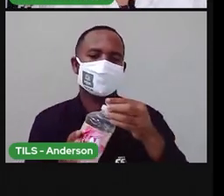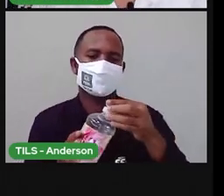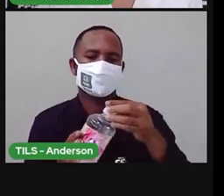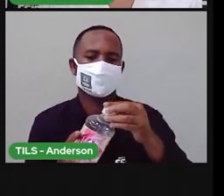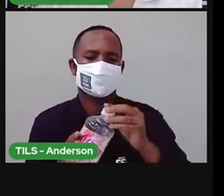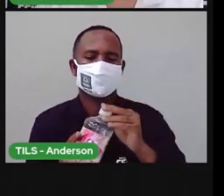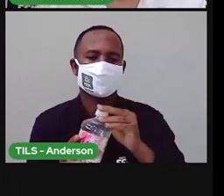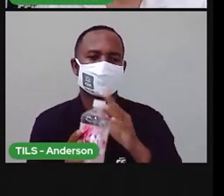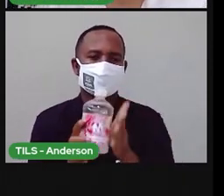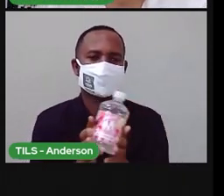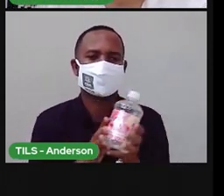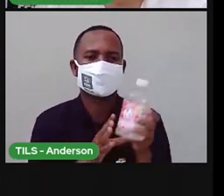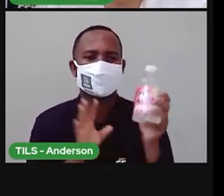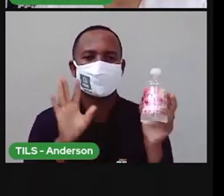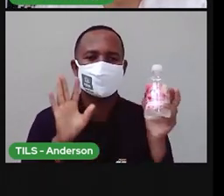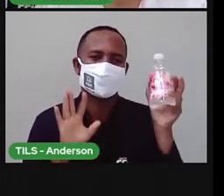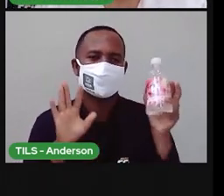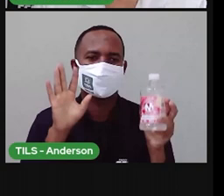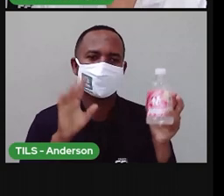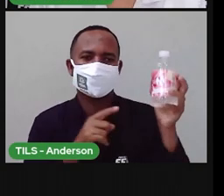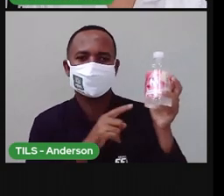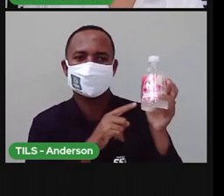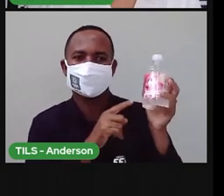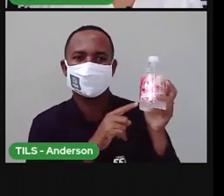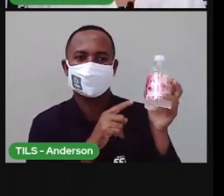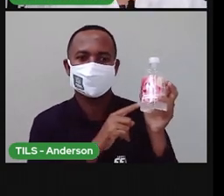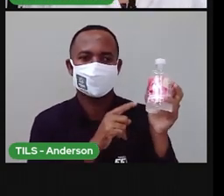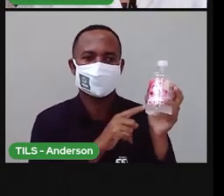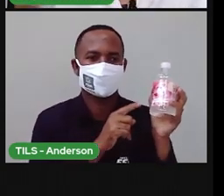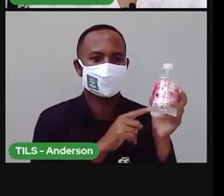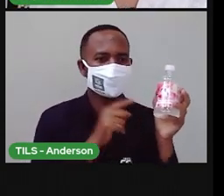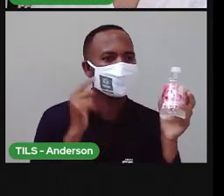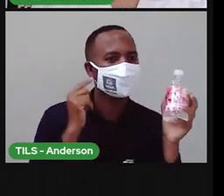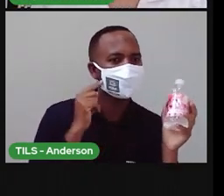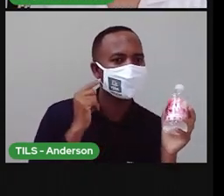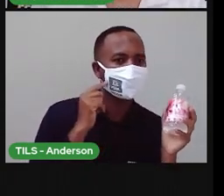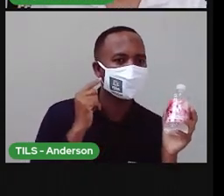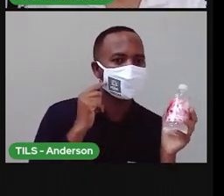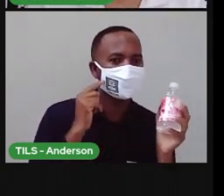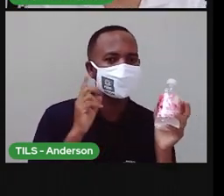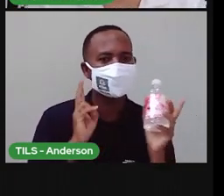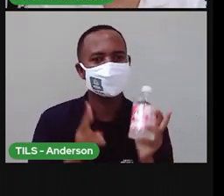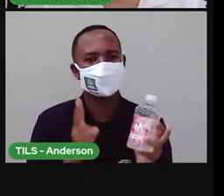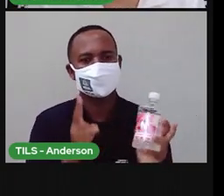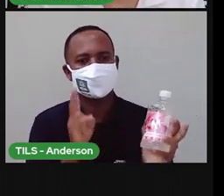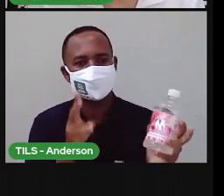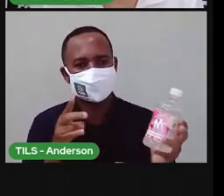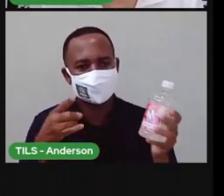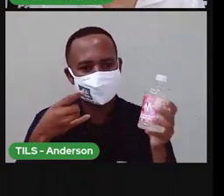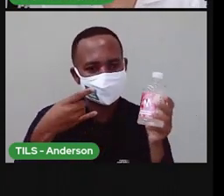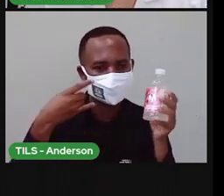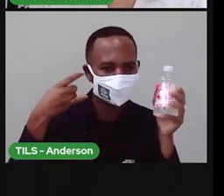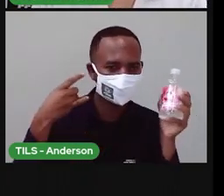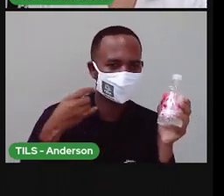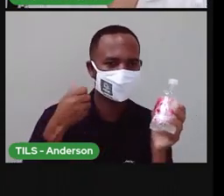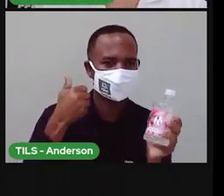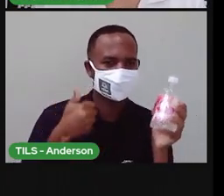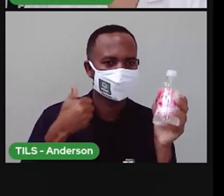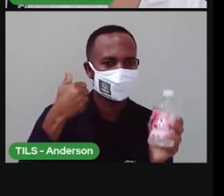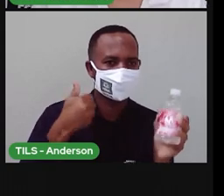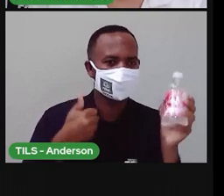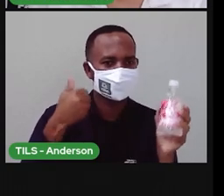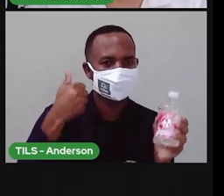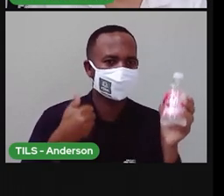se cuidem, fiquem bem guardadinhos aí, tá? Para que, em breve, depois da nossa vacinação, estejamos todos